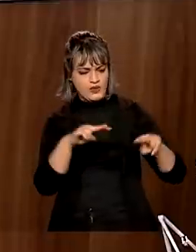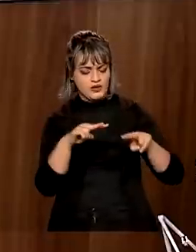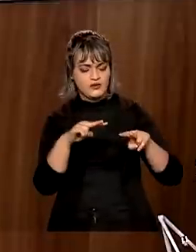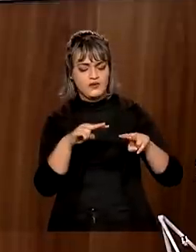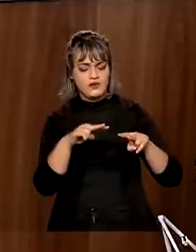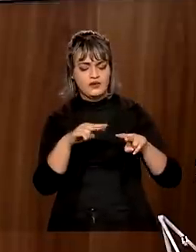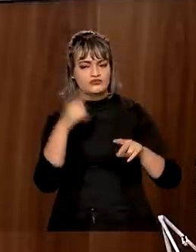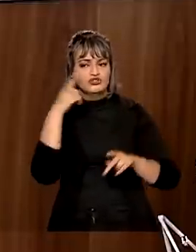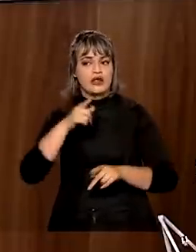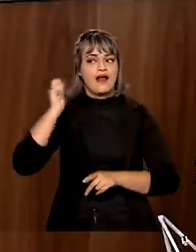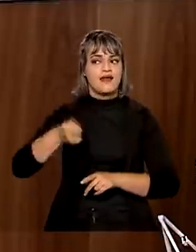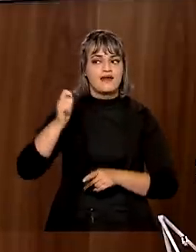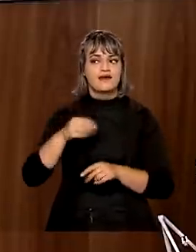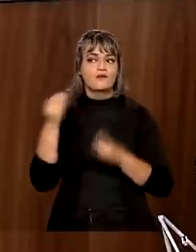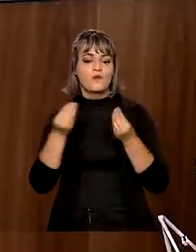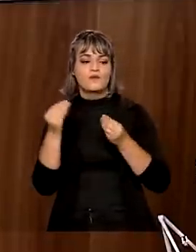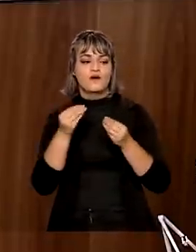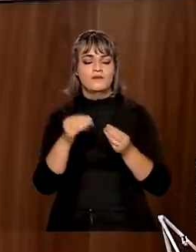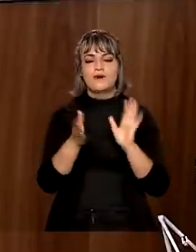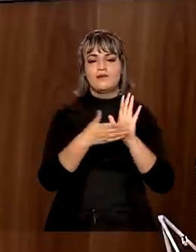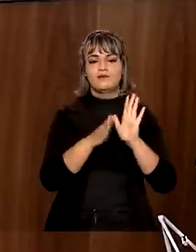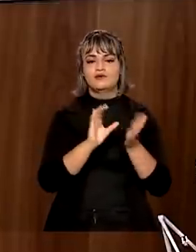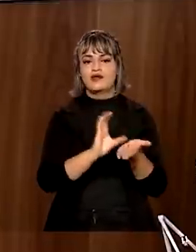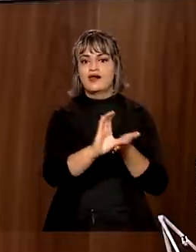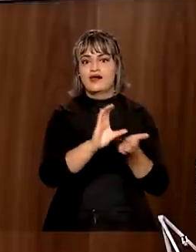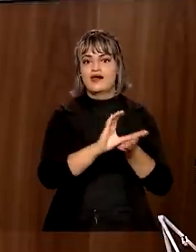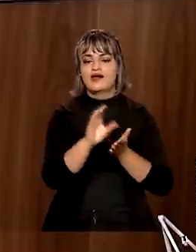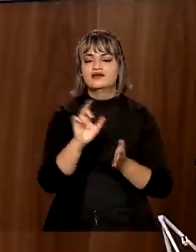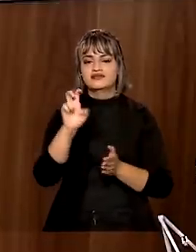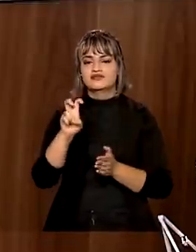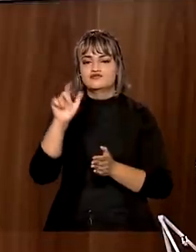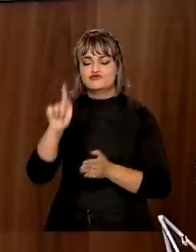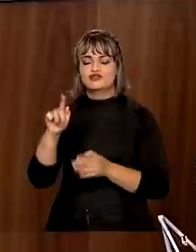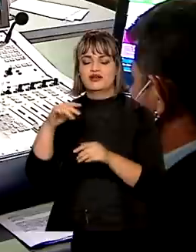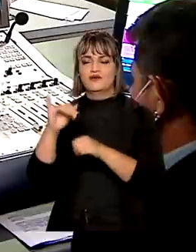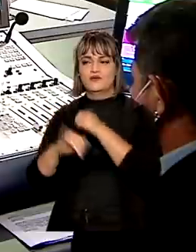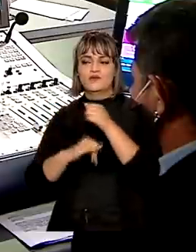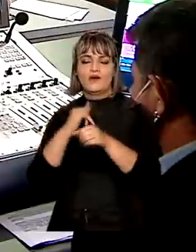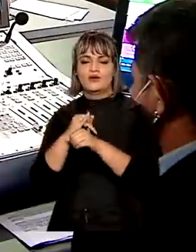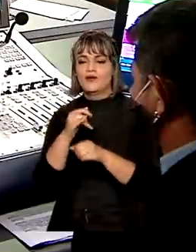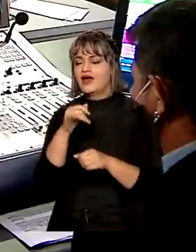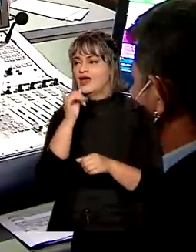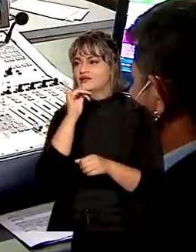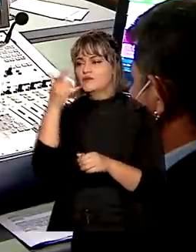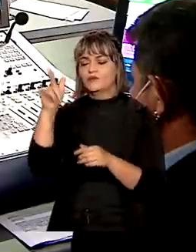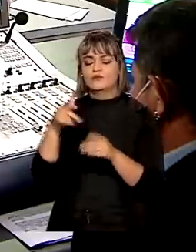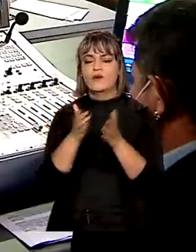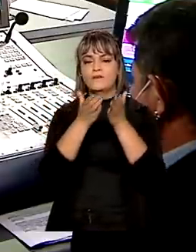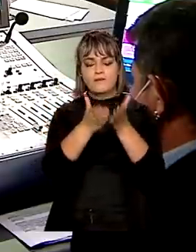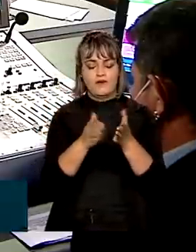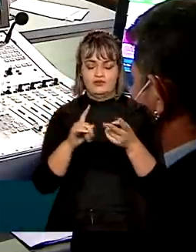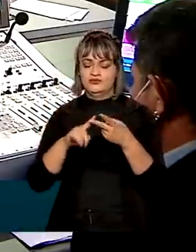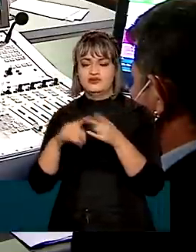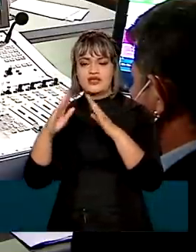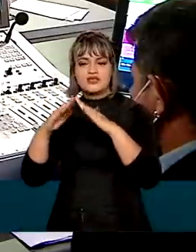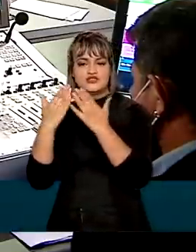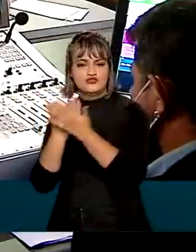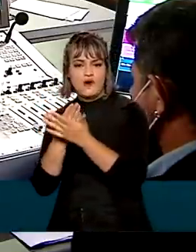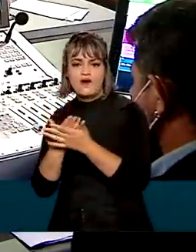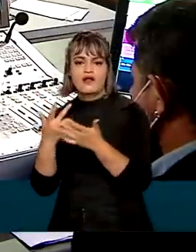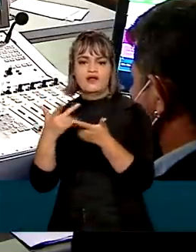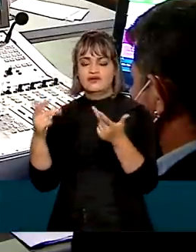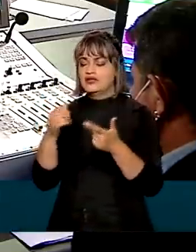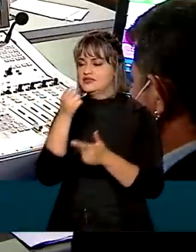aguardando o dia do leilão para começar a investir o 5G no agro. Setor de mineração, de portos, de educação, por exemplo, nós teremos 85